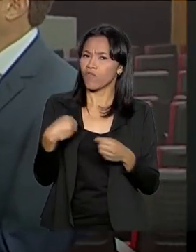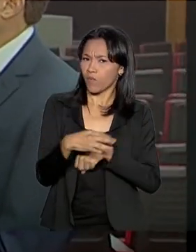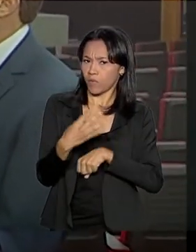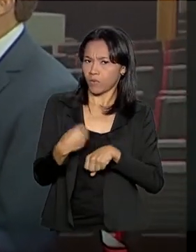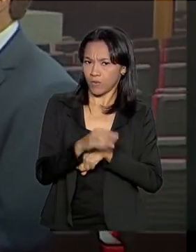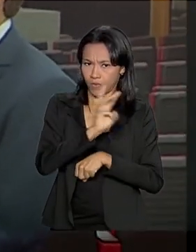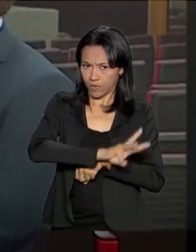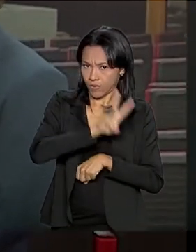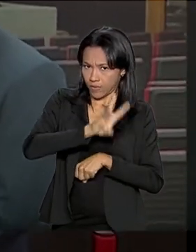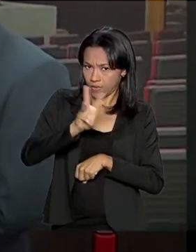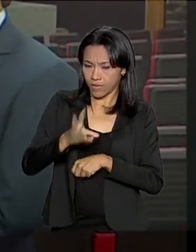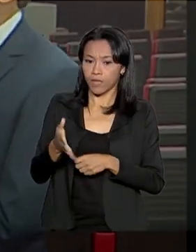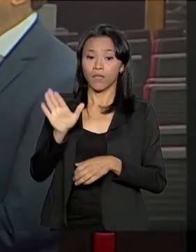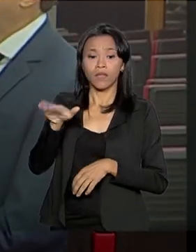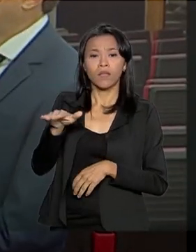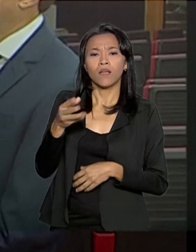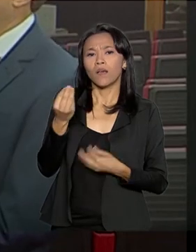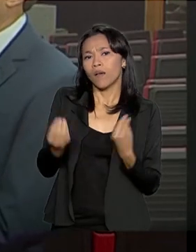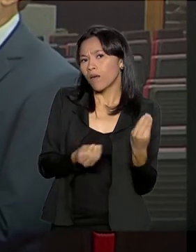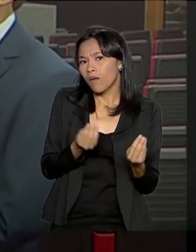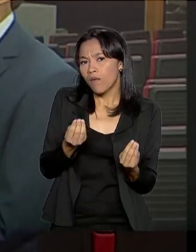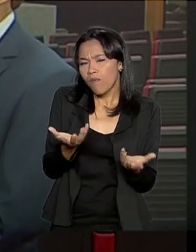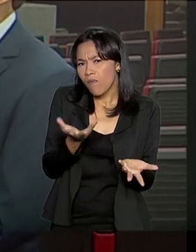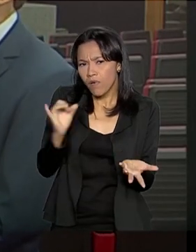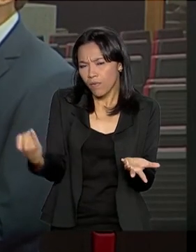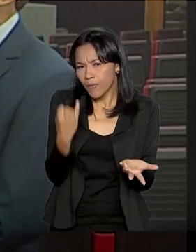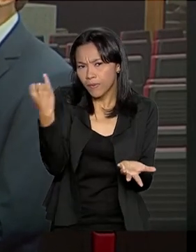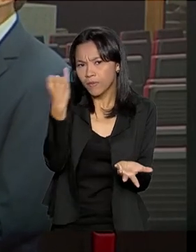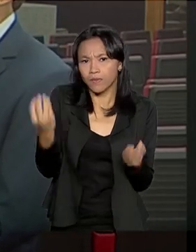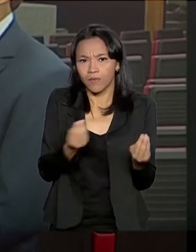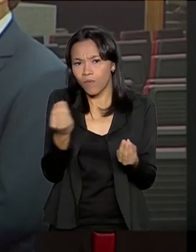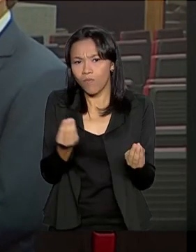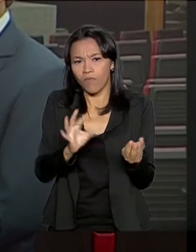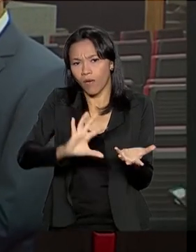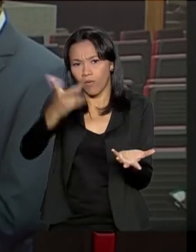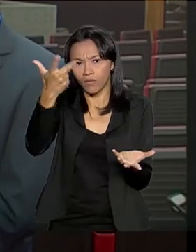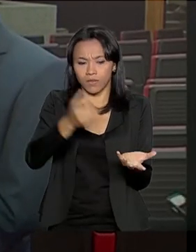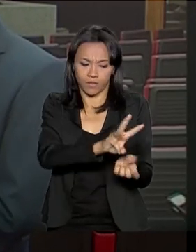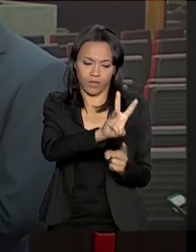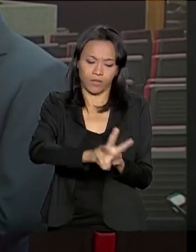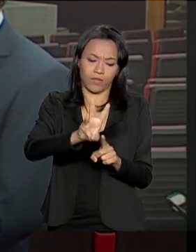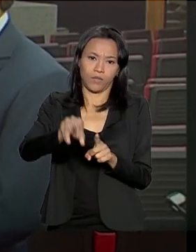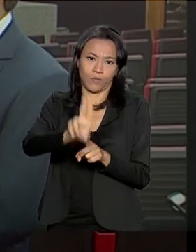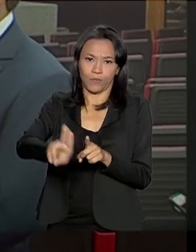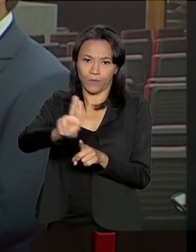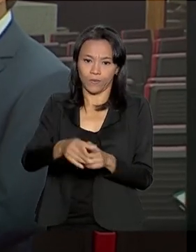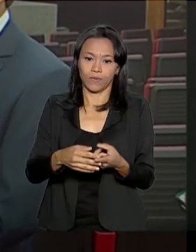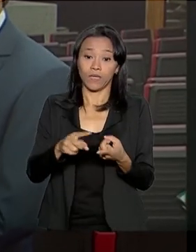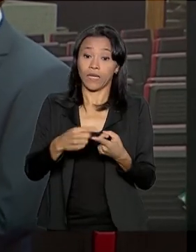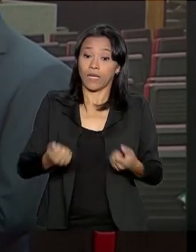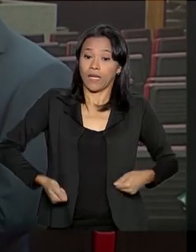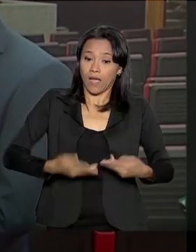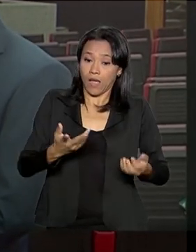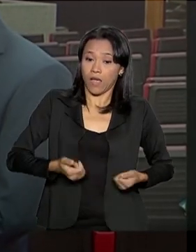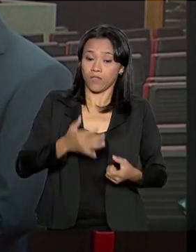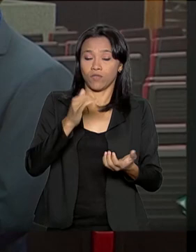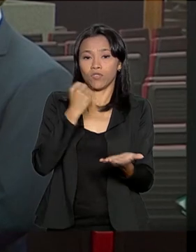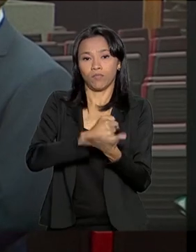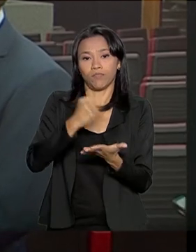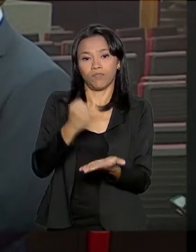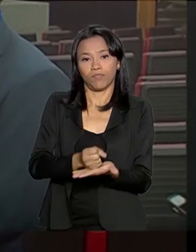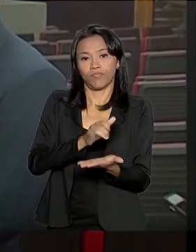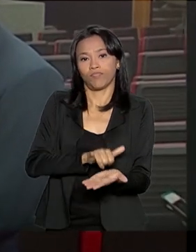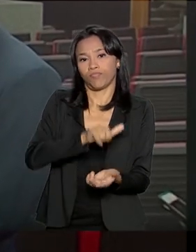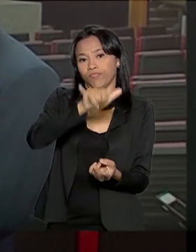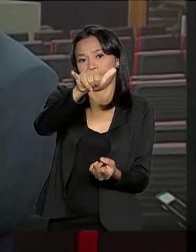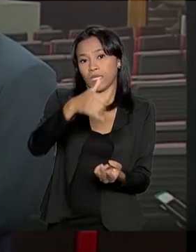Secretário, explica para a gente qual é a importância desse site, como que ele vai funcionar. Os gastos com passagens e diárias representam uma das